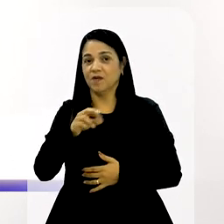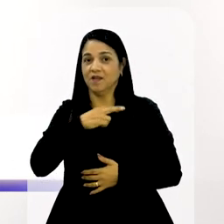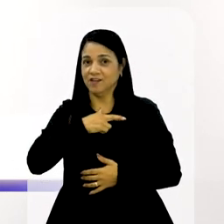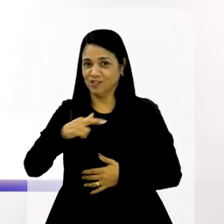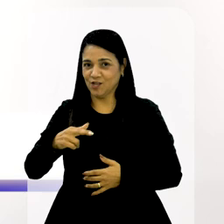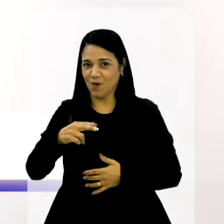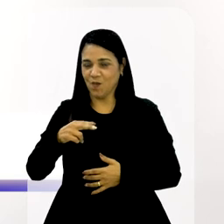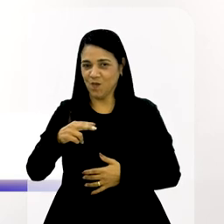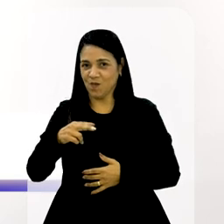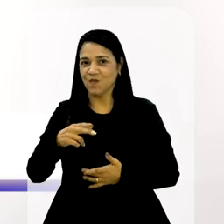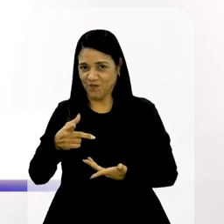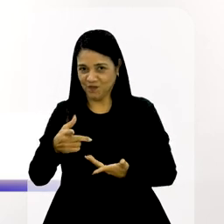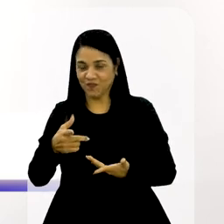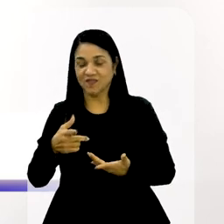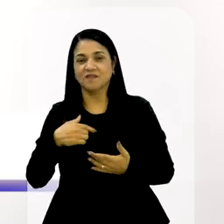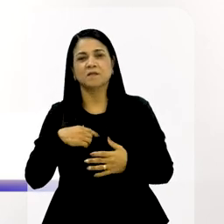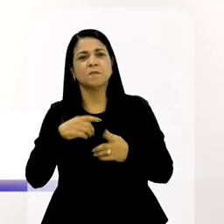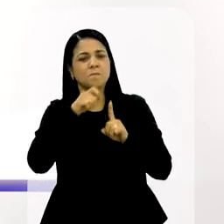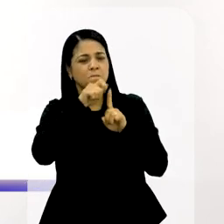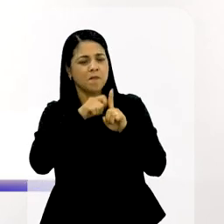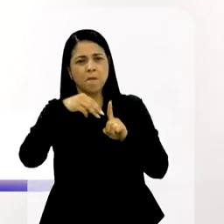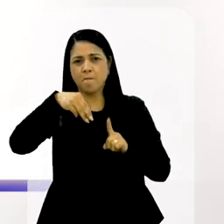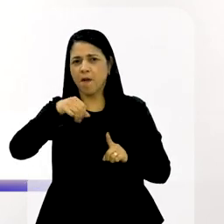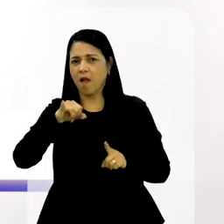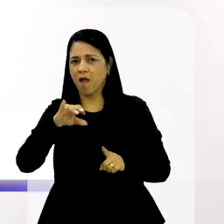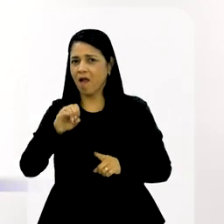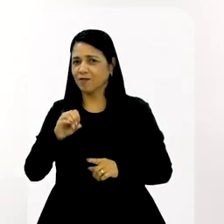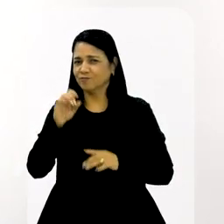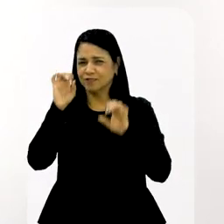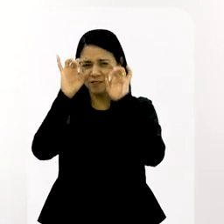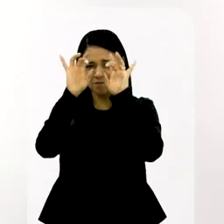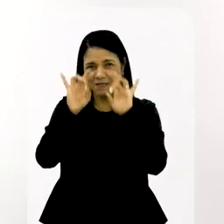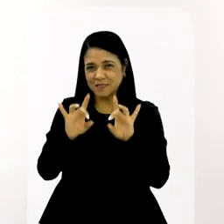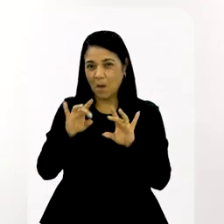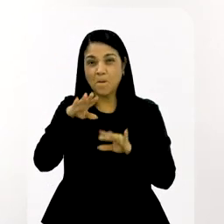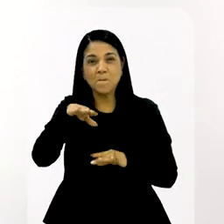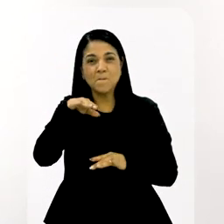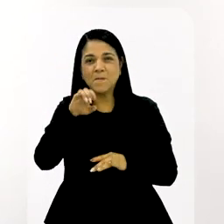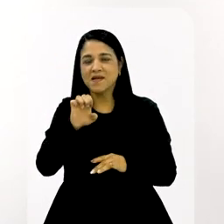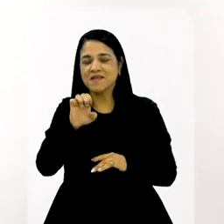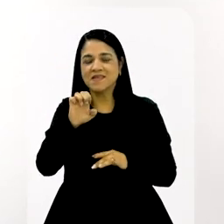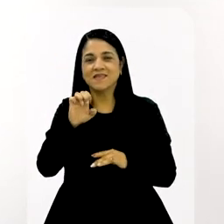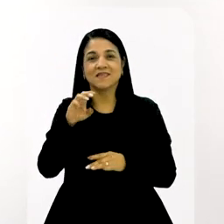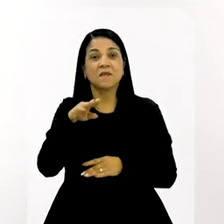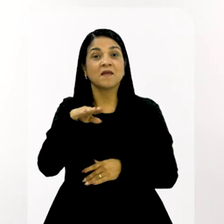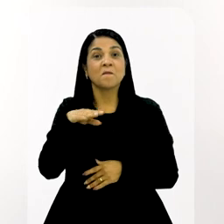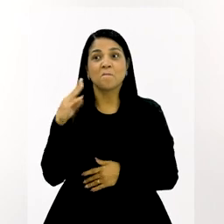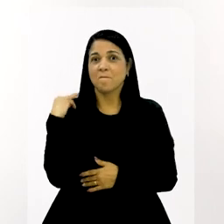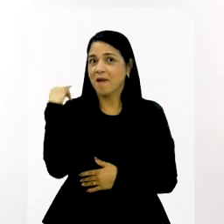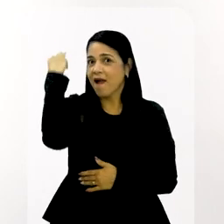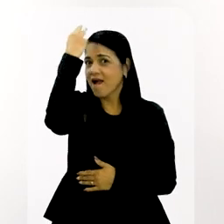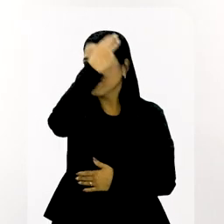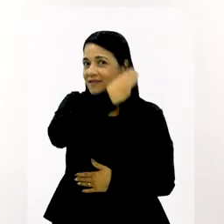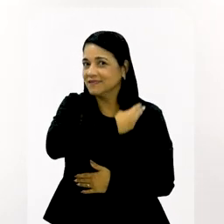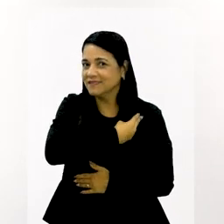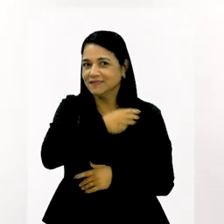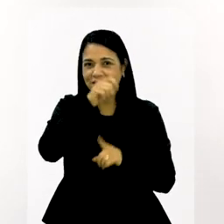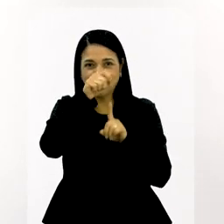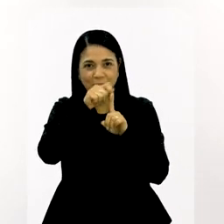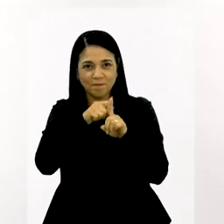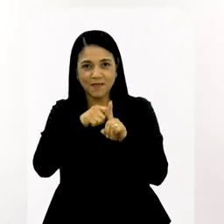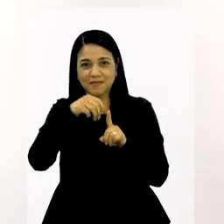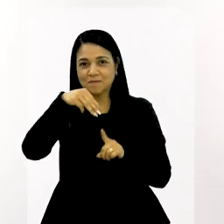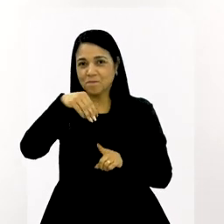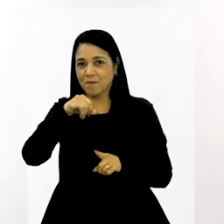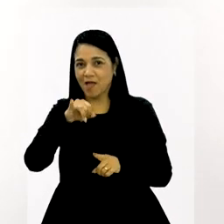Mês de maio é um mês muito especial, né? É um mês das mães, é o mês de Maria. Então nós vamos usar